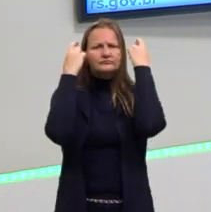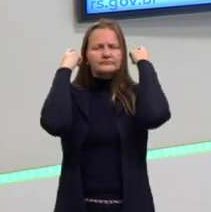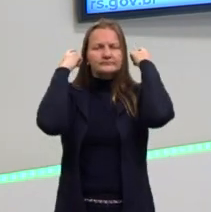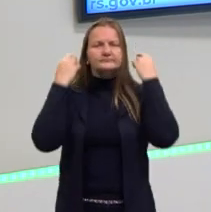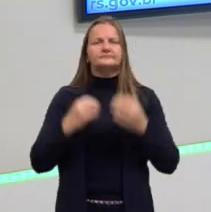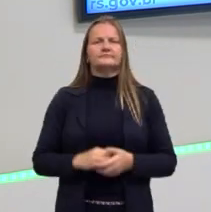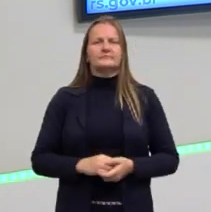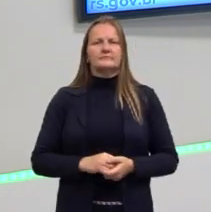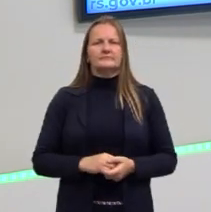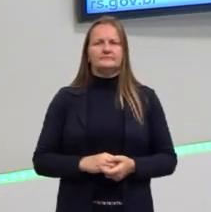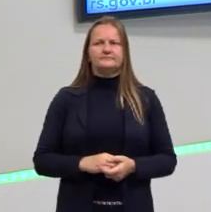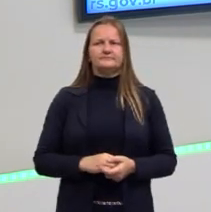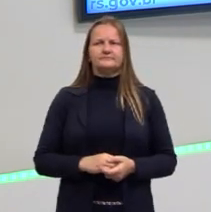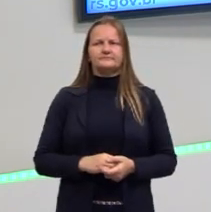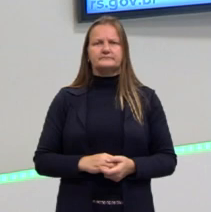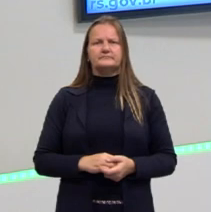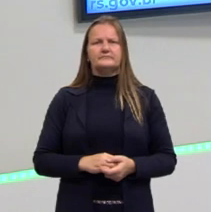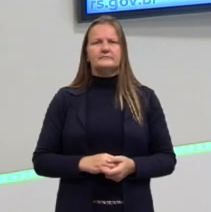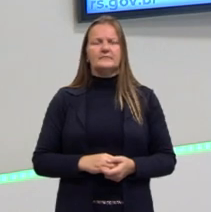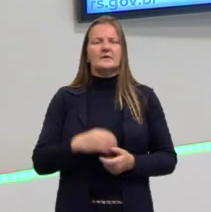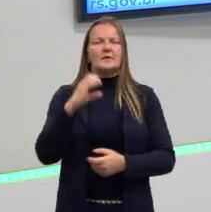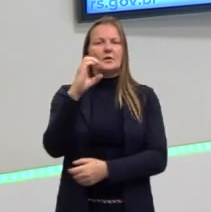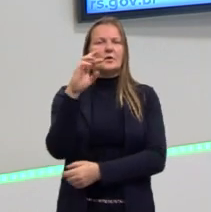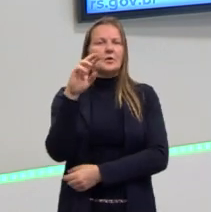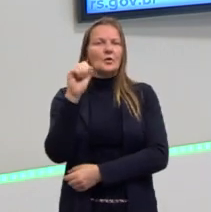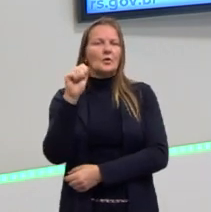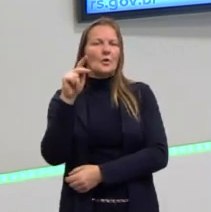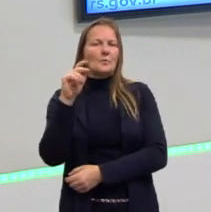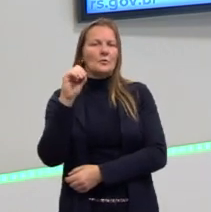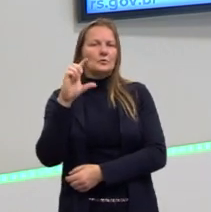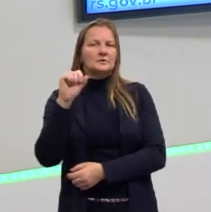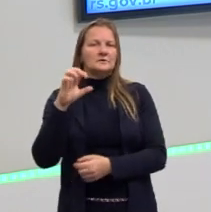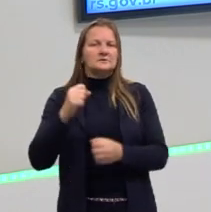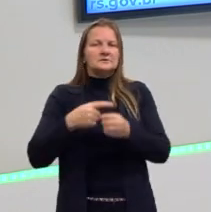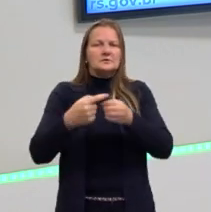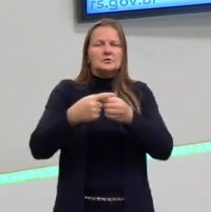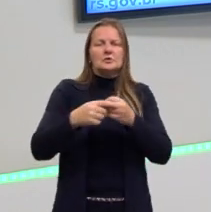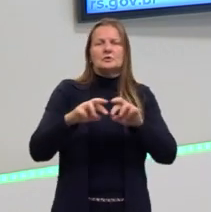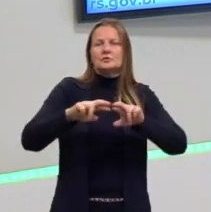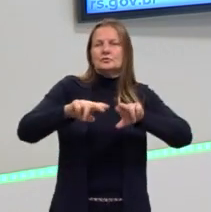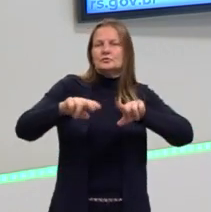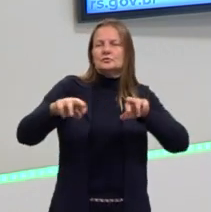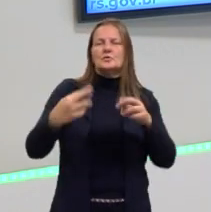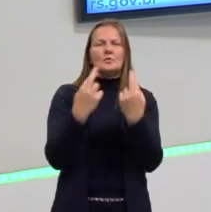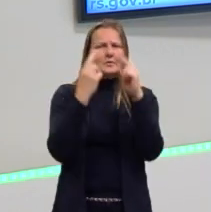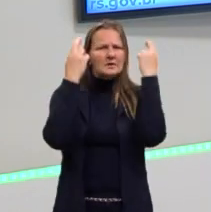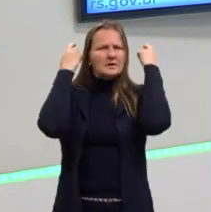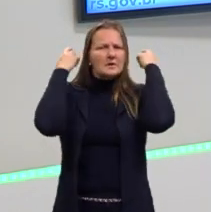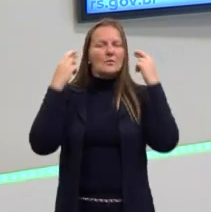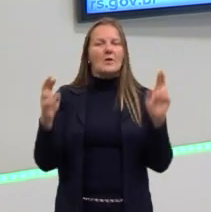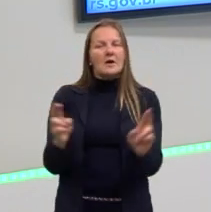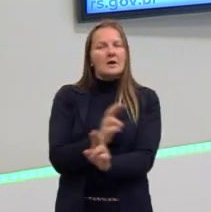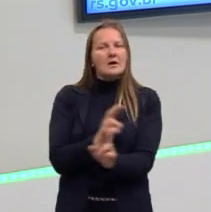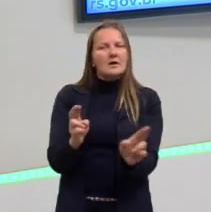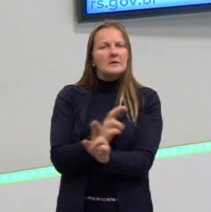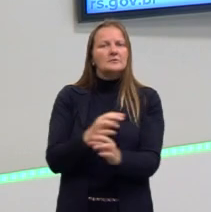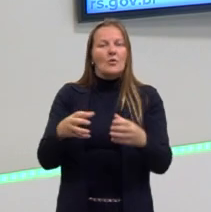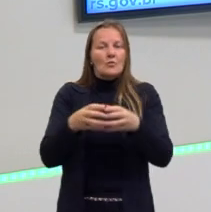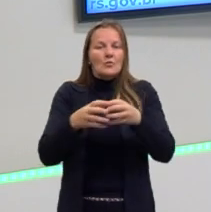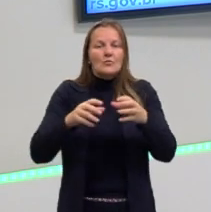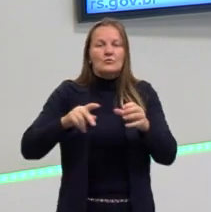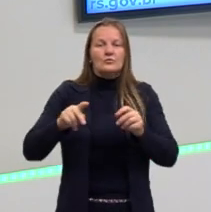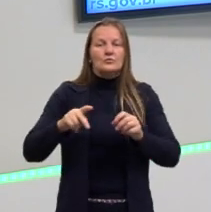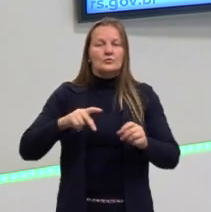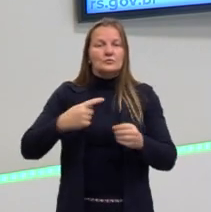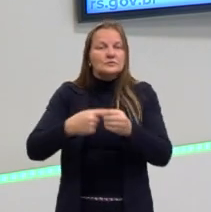grego. Nós vemos já as Acrópolis, esse processo todo, Partenon, esse processo todo dos gregos, e essa relação com a Polis, com a